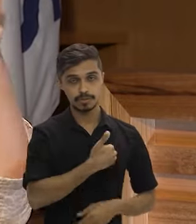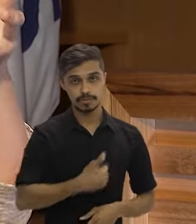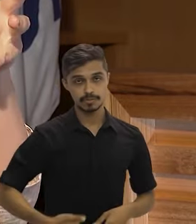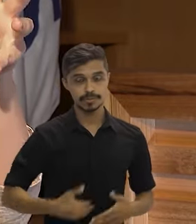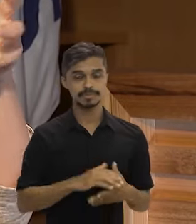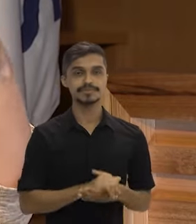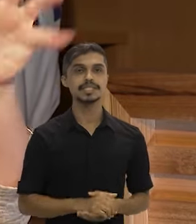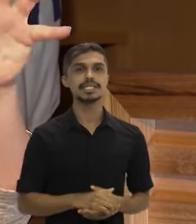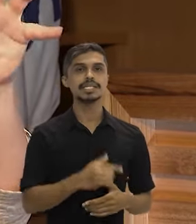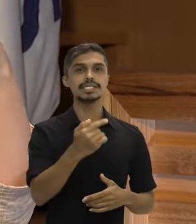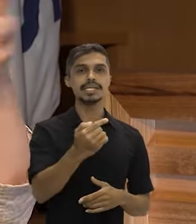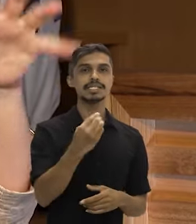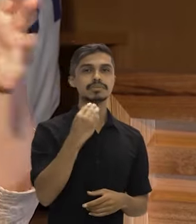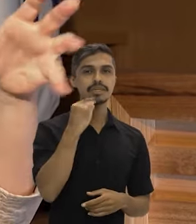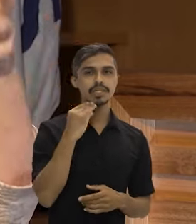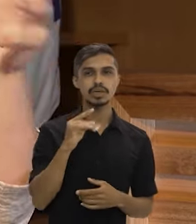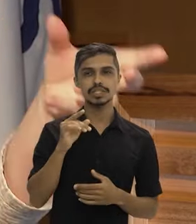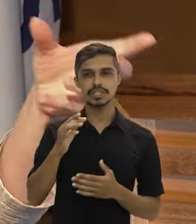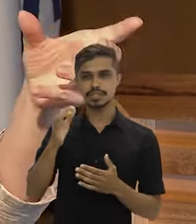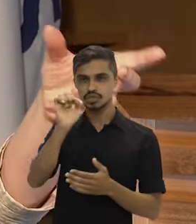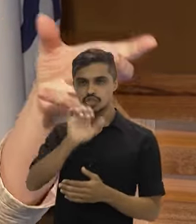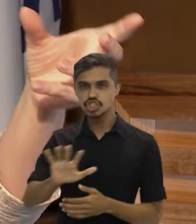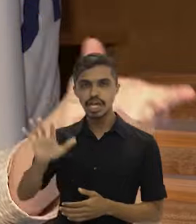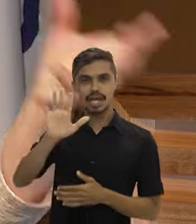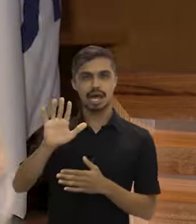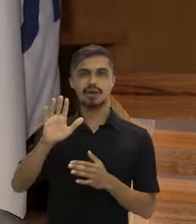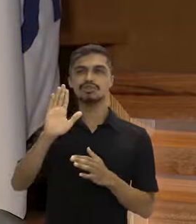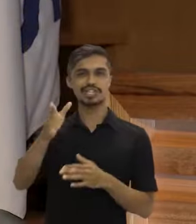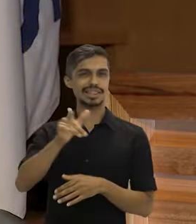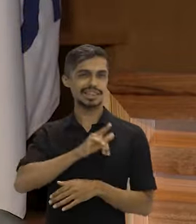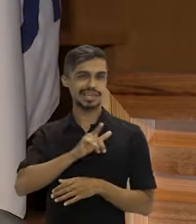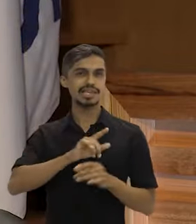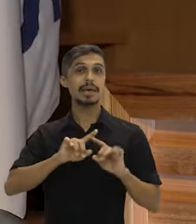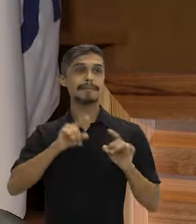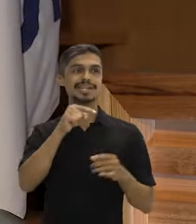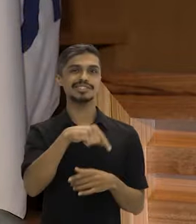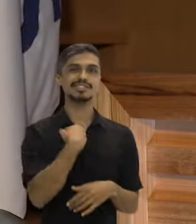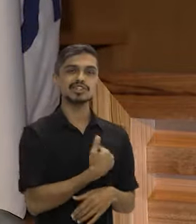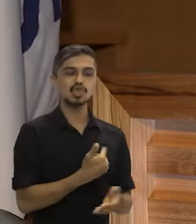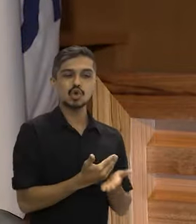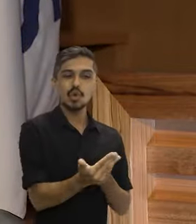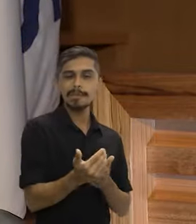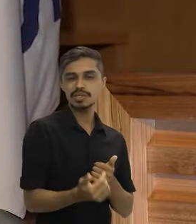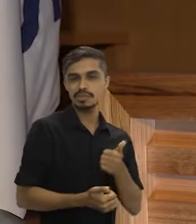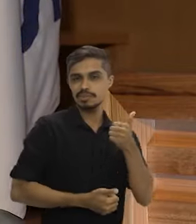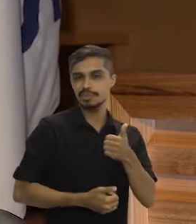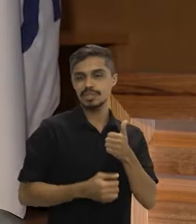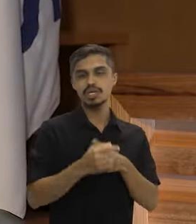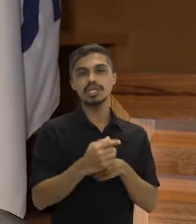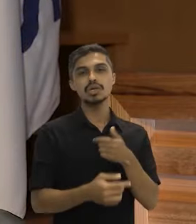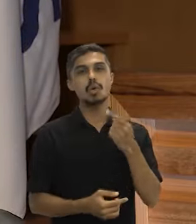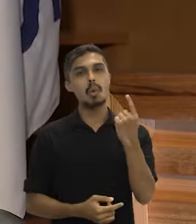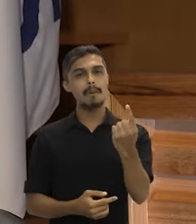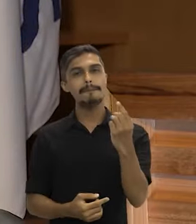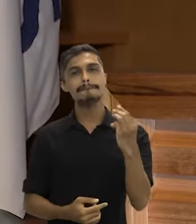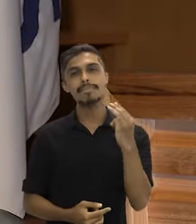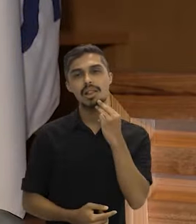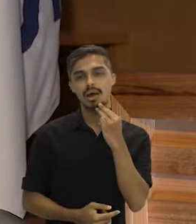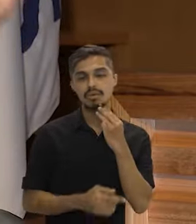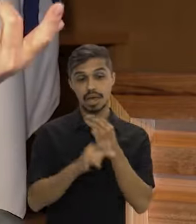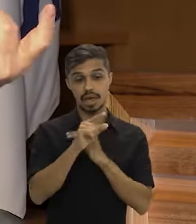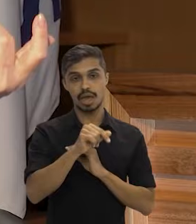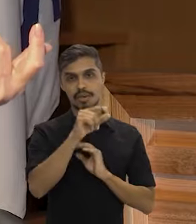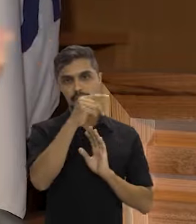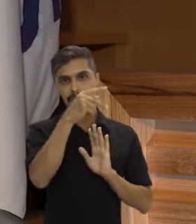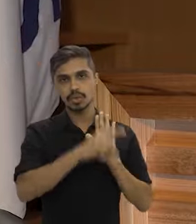Portanto, dos sete milhões de crianças e jovens em escolas públicas, nós vamos já, nessa primeira etapa, chegar em um milhão. Então,